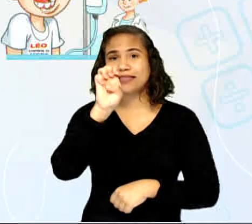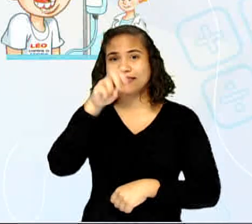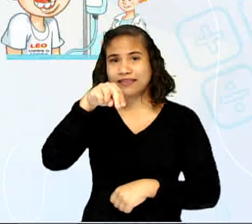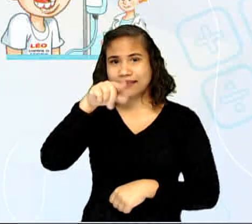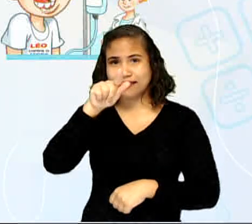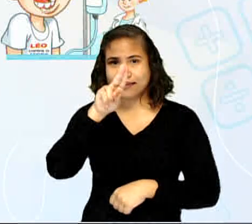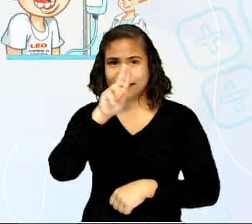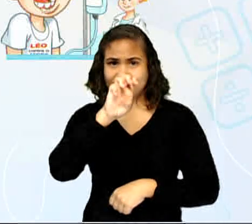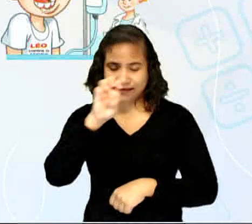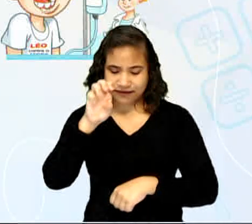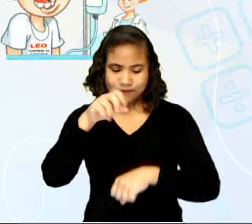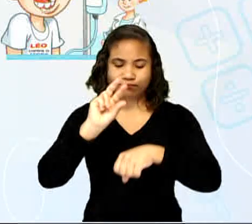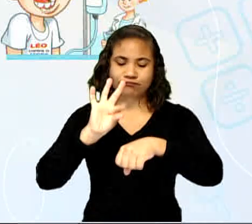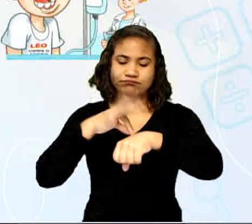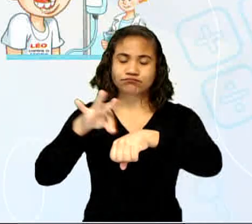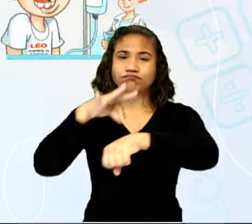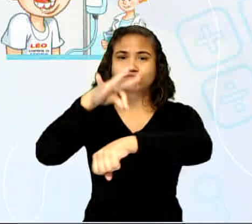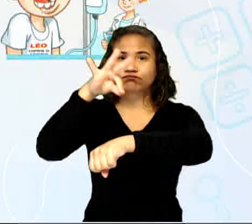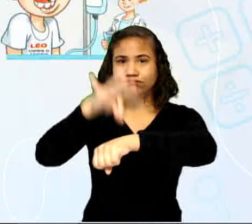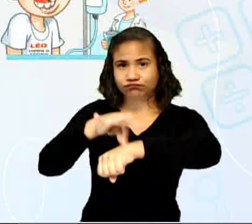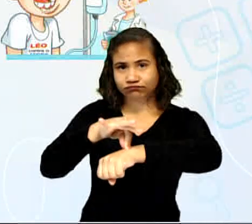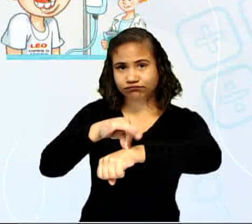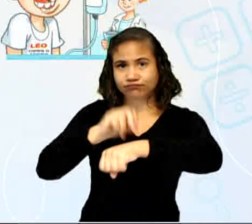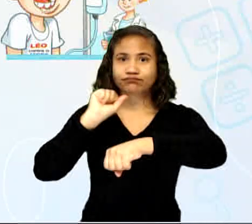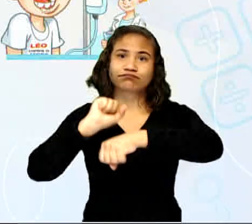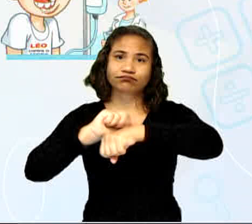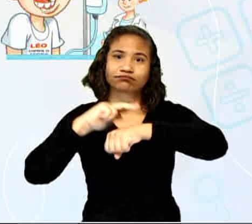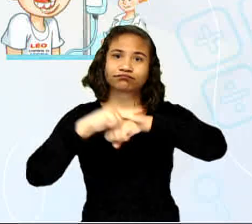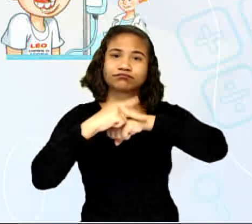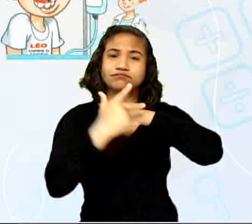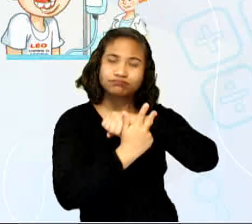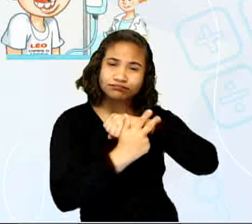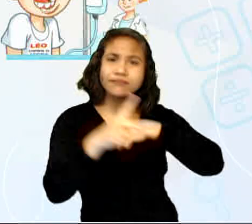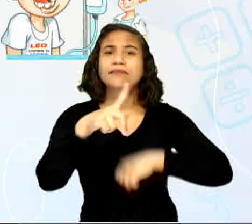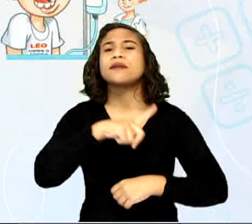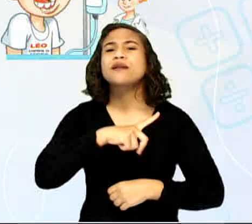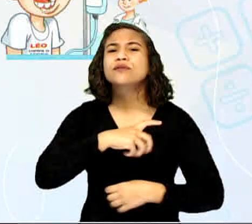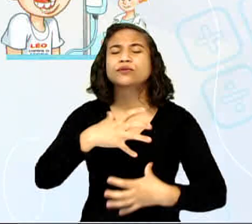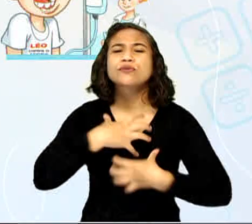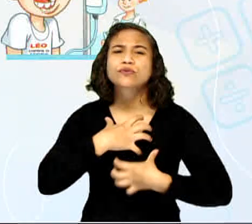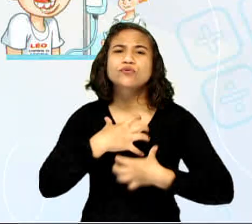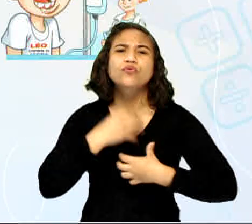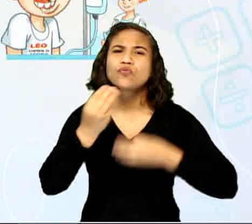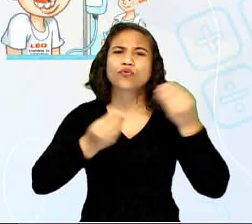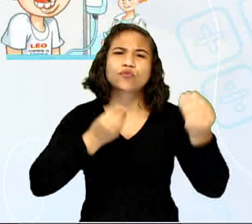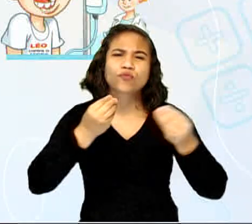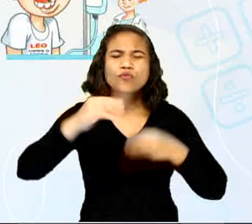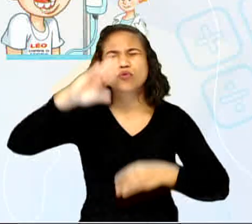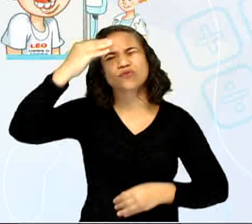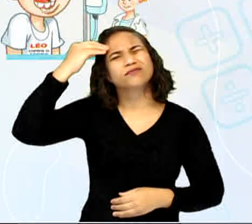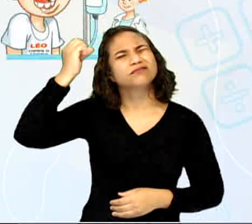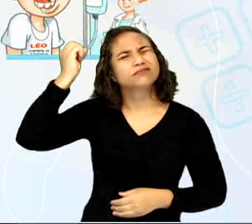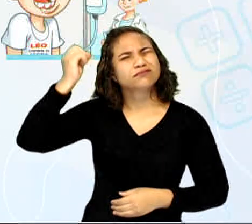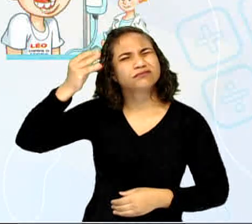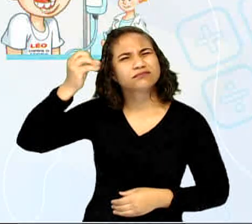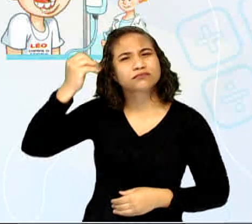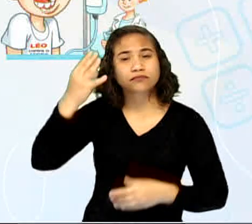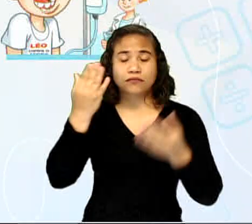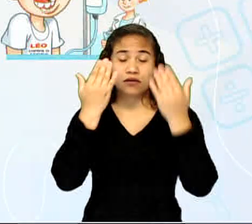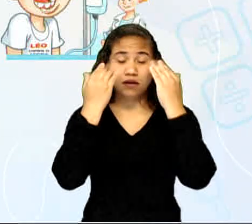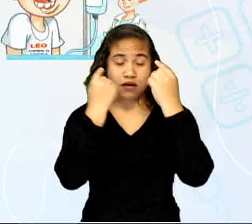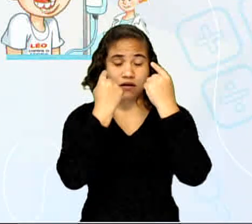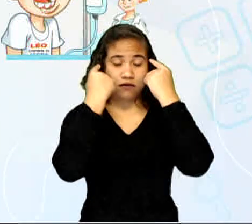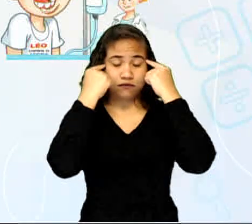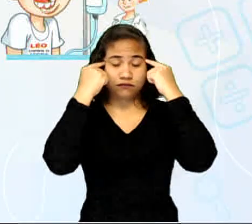vírus da dengue. A dengue, ela produz os sintomas como dores de cabeça e atrás dos olhos,